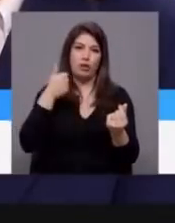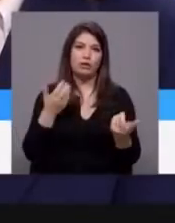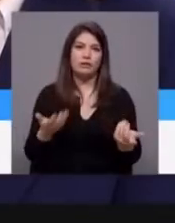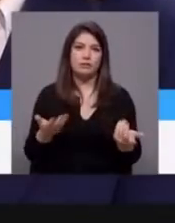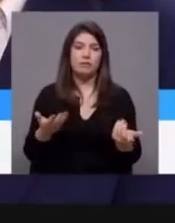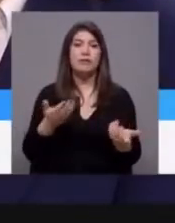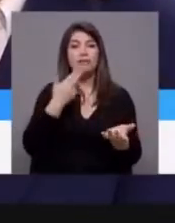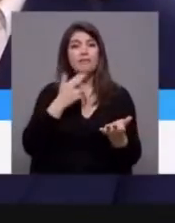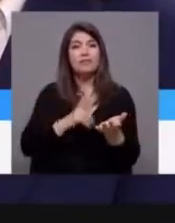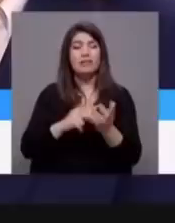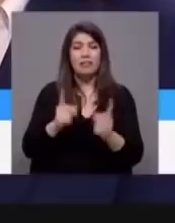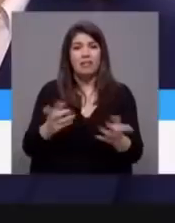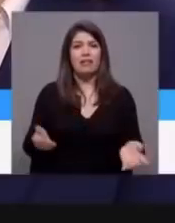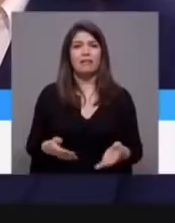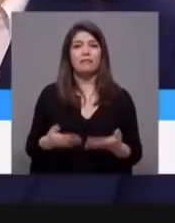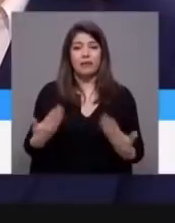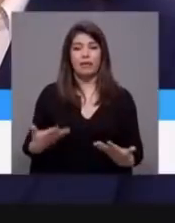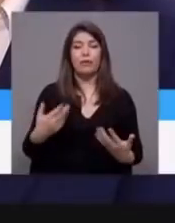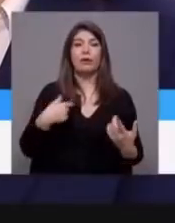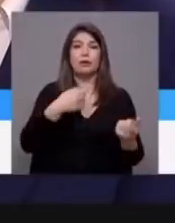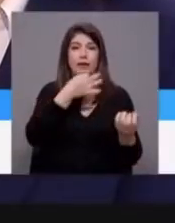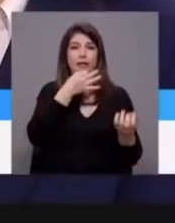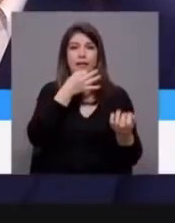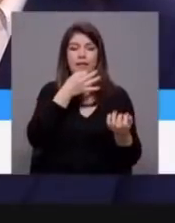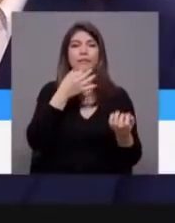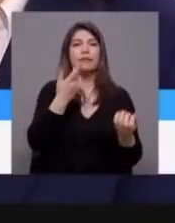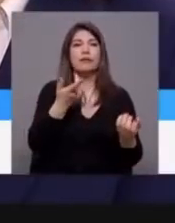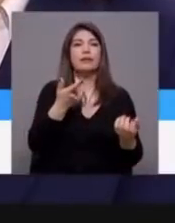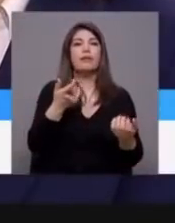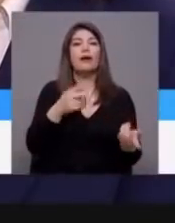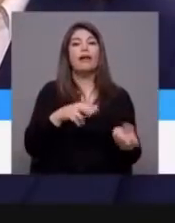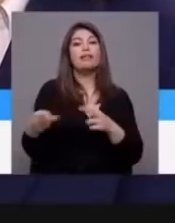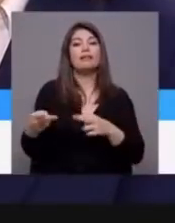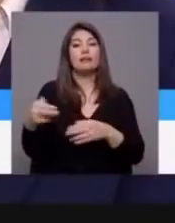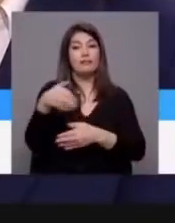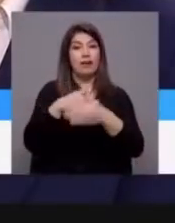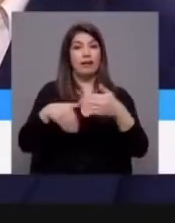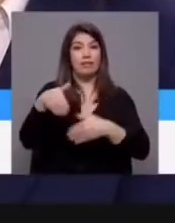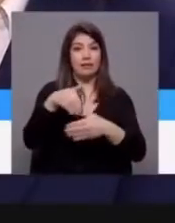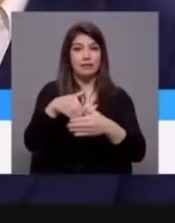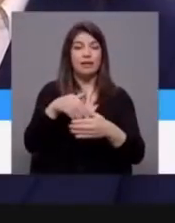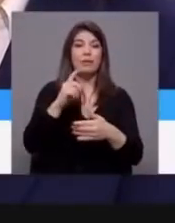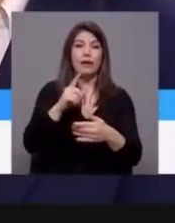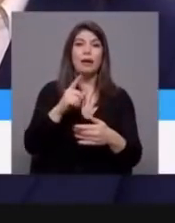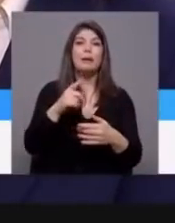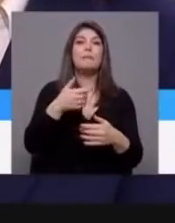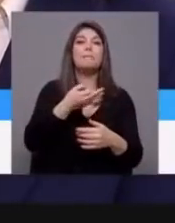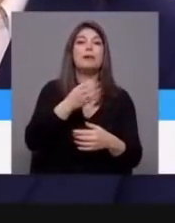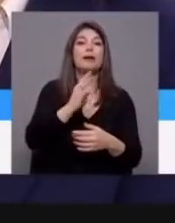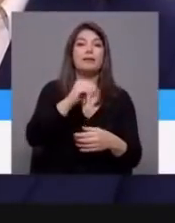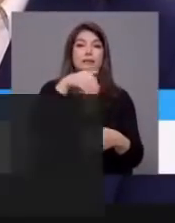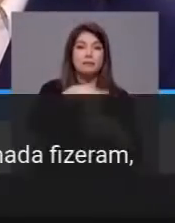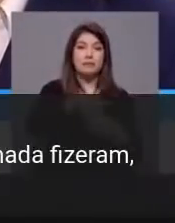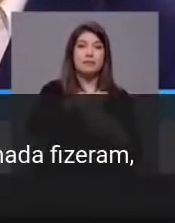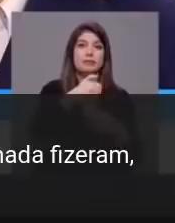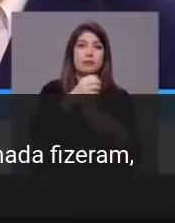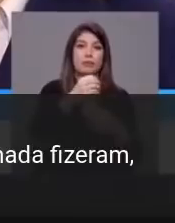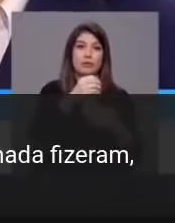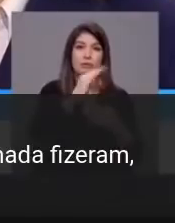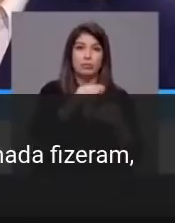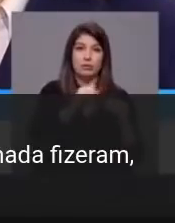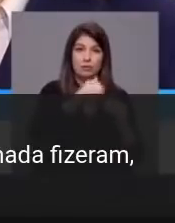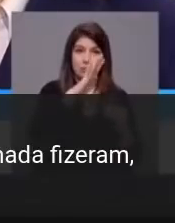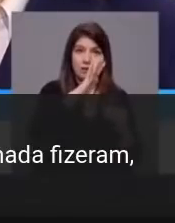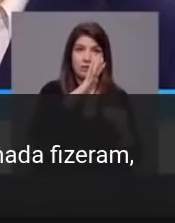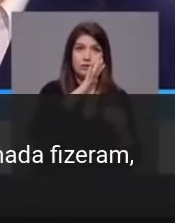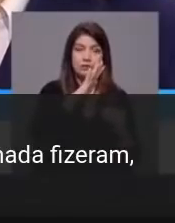é esta. O que estamos neste momento aqui a discutir, e a alternativa que temos nestas eleições, é se temos uma maioria do PS que regulamenta a Lei de Basso de